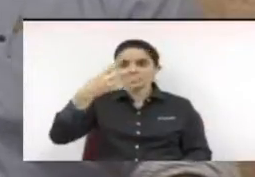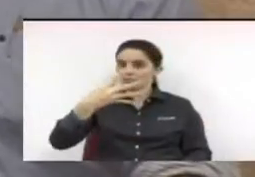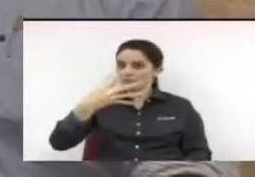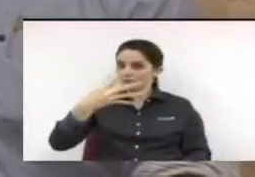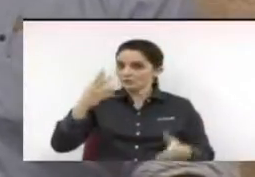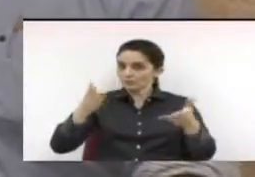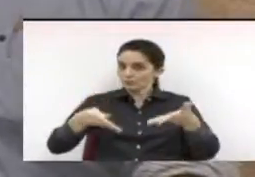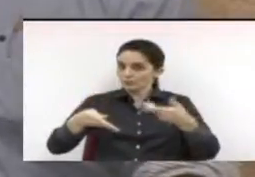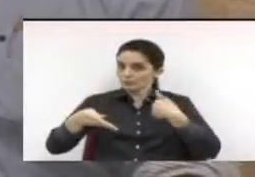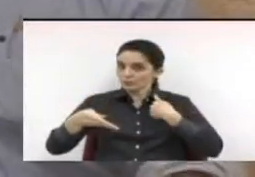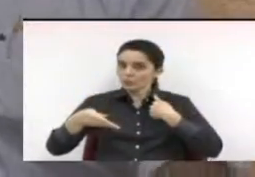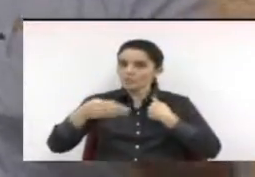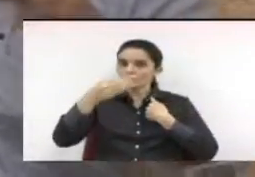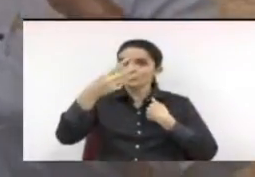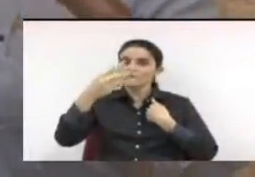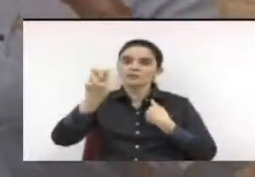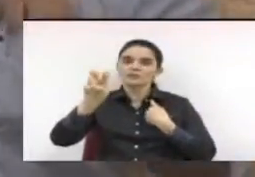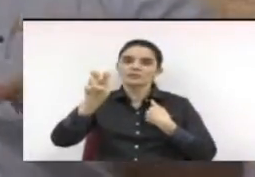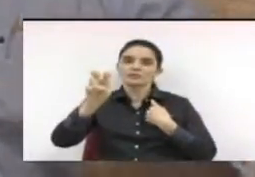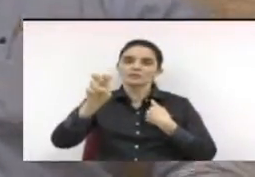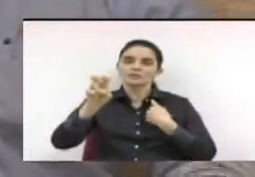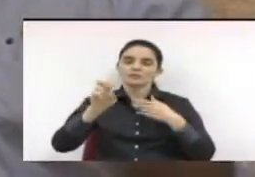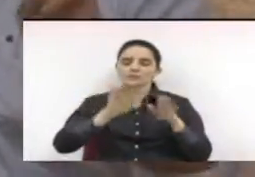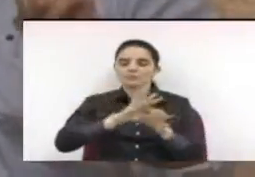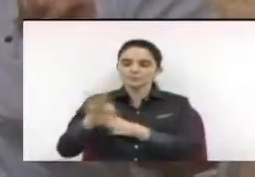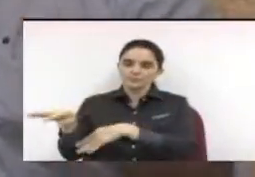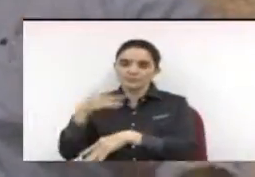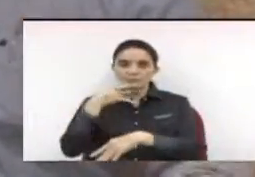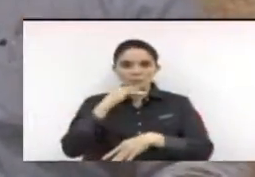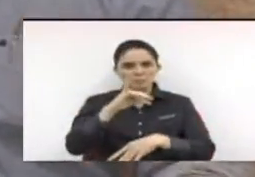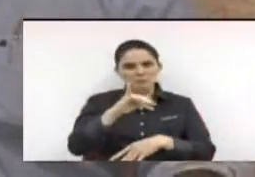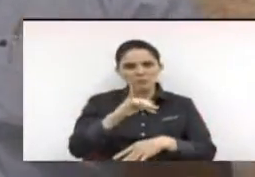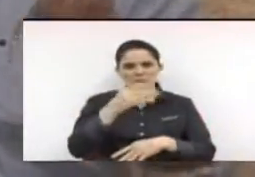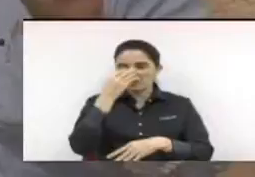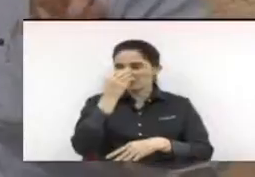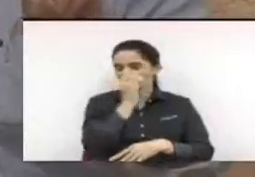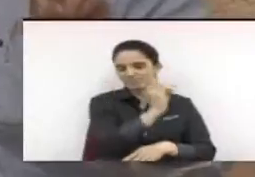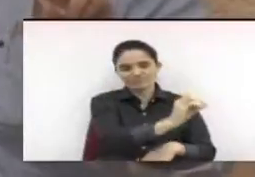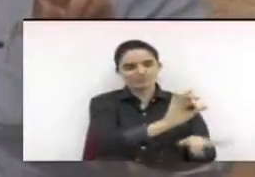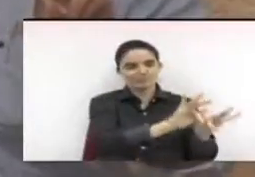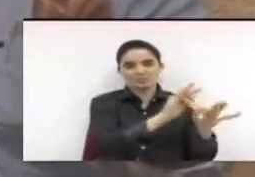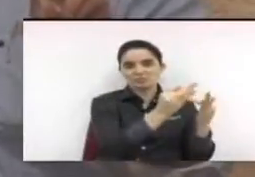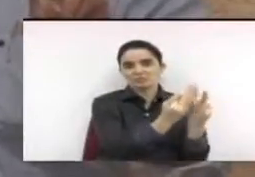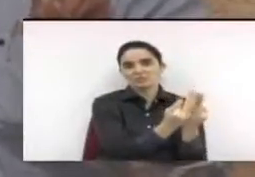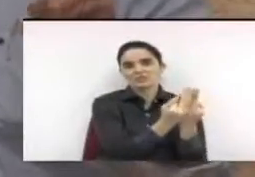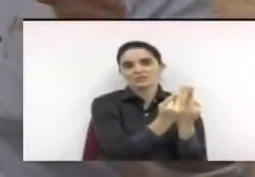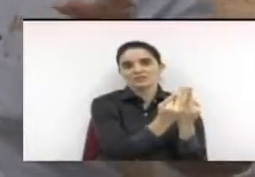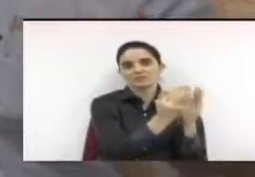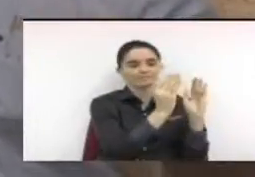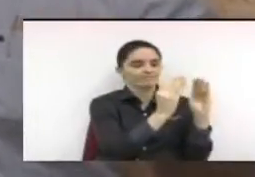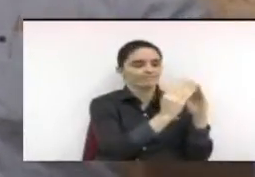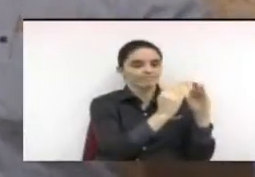Meu pai havia abandonado a família, morávamos, eu, minha mãe e dois irmãos, em dois cômodos